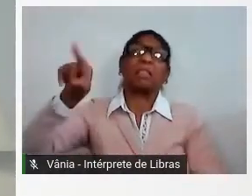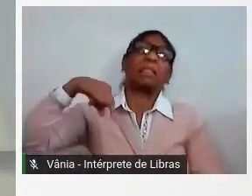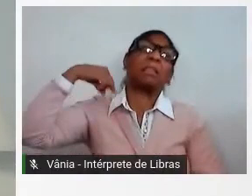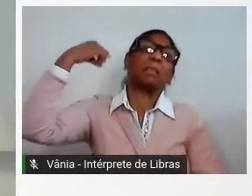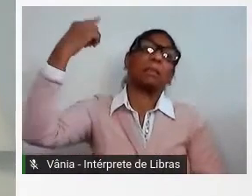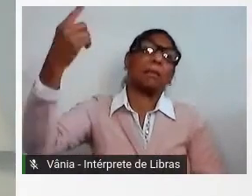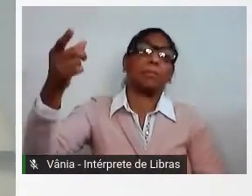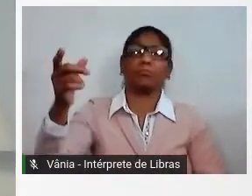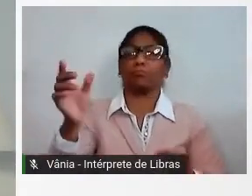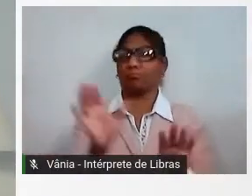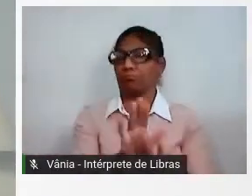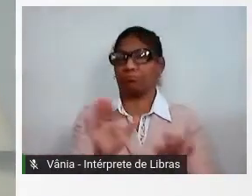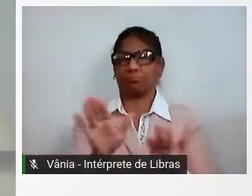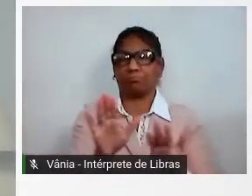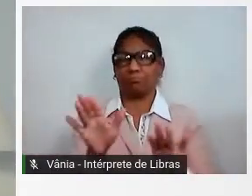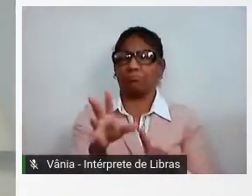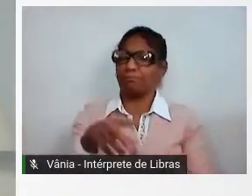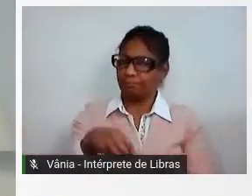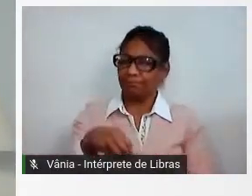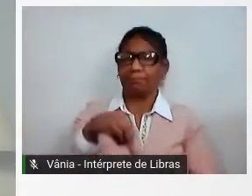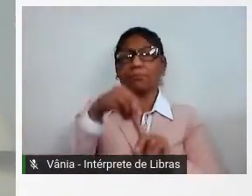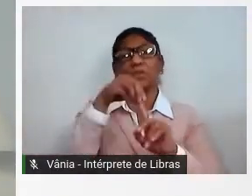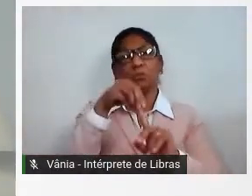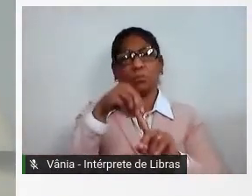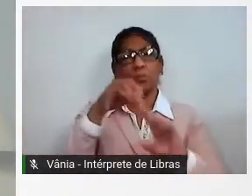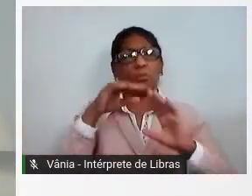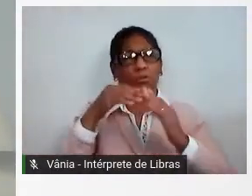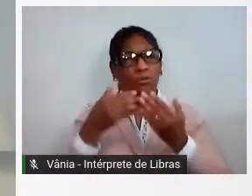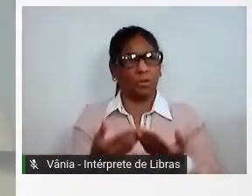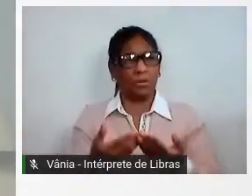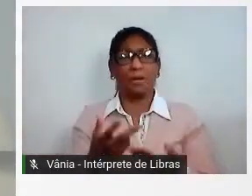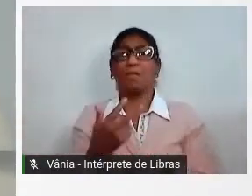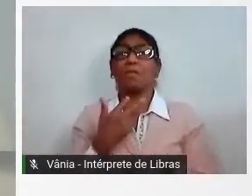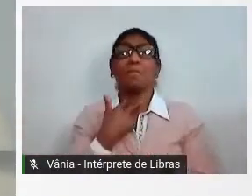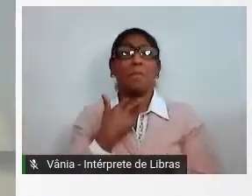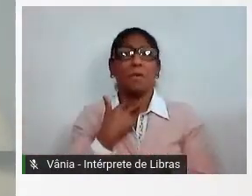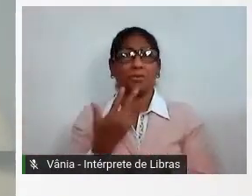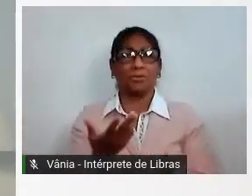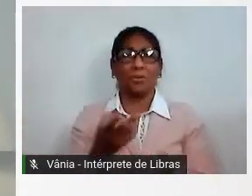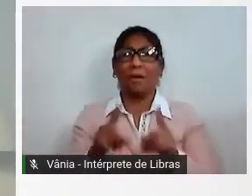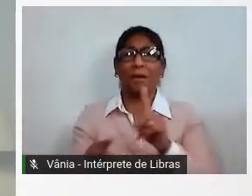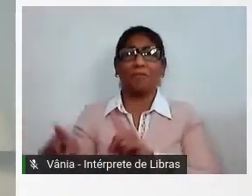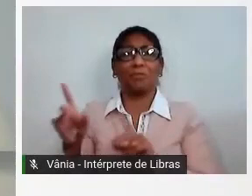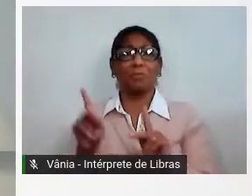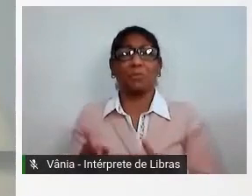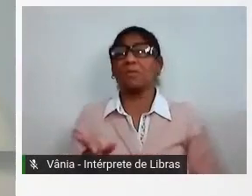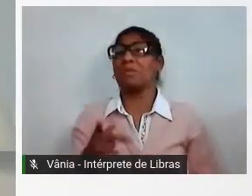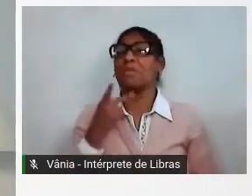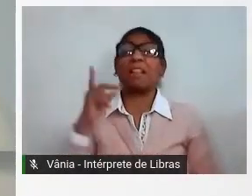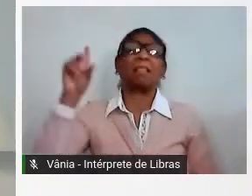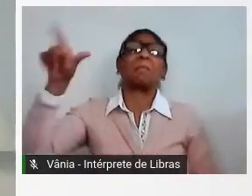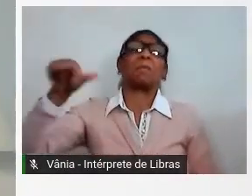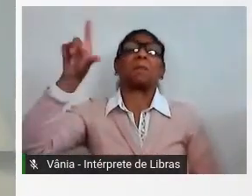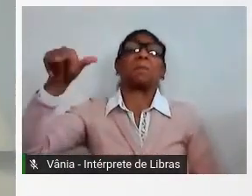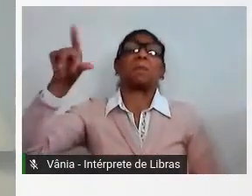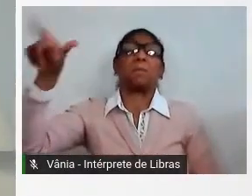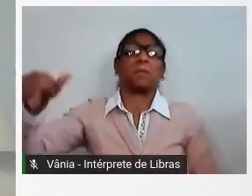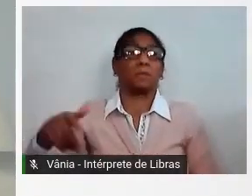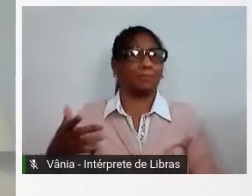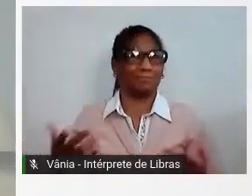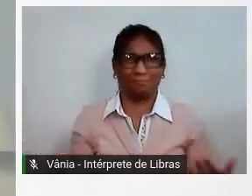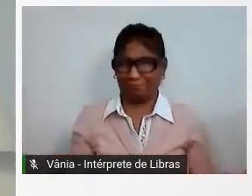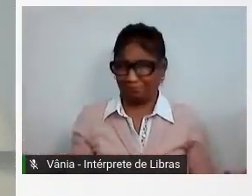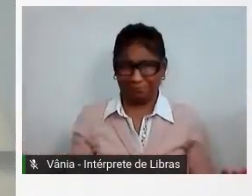prioridade para a nossa sociedade. Não é possível ver as pessoas demandando outras, a sociedade